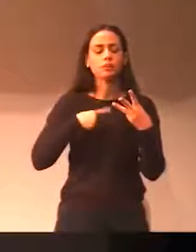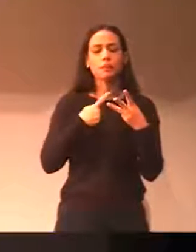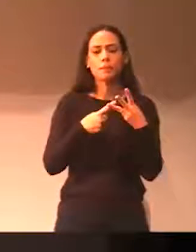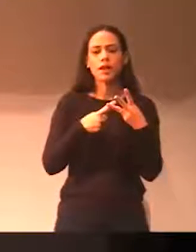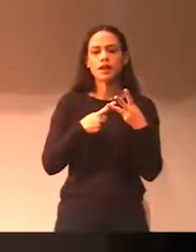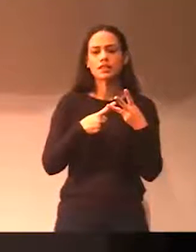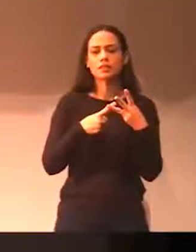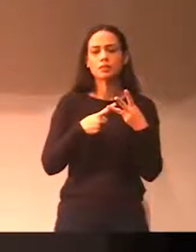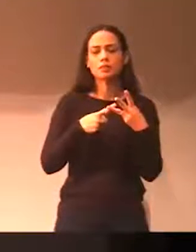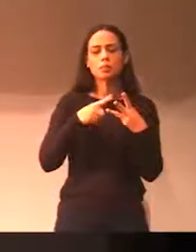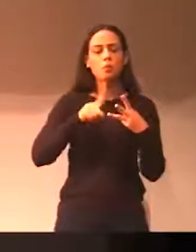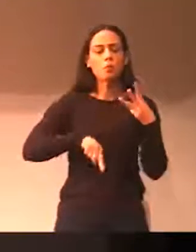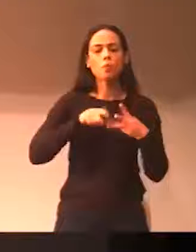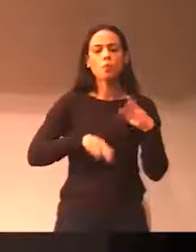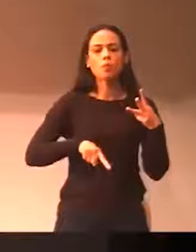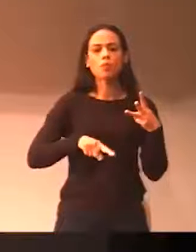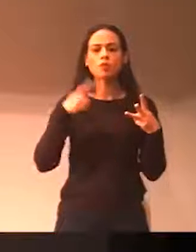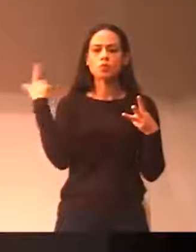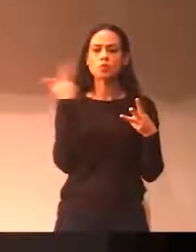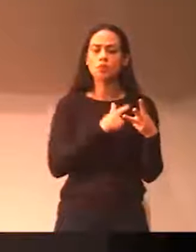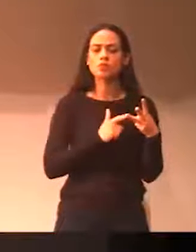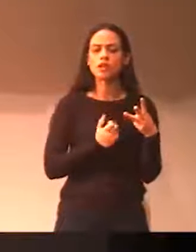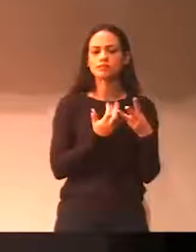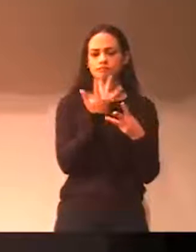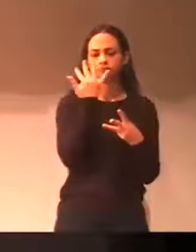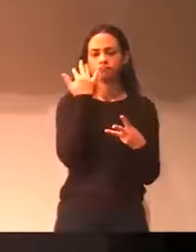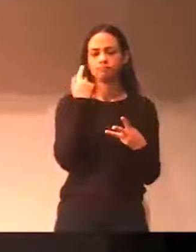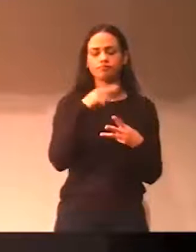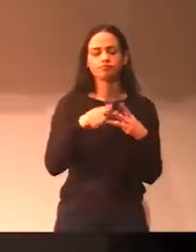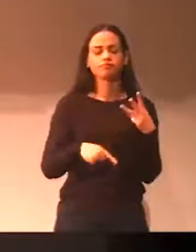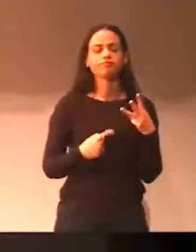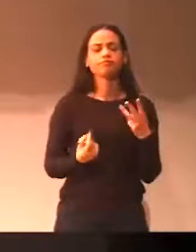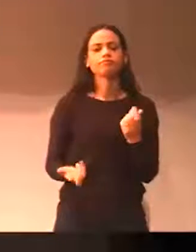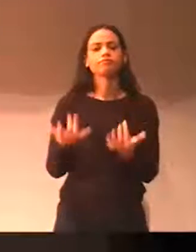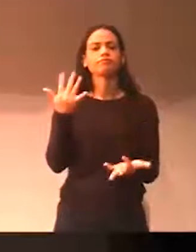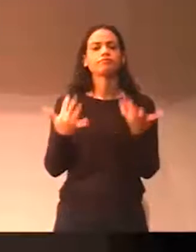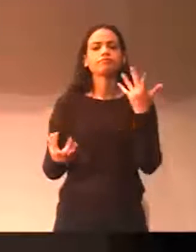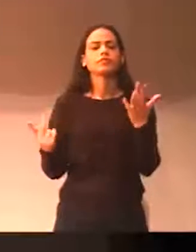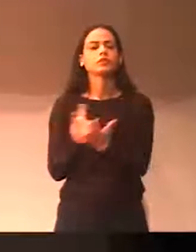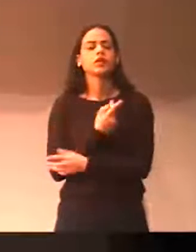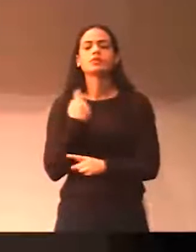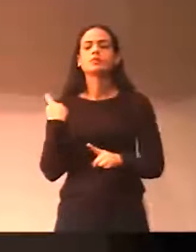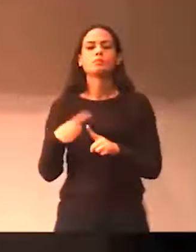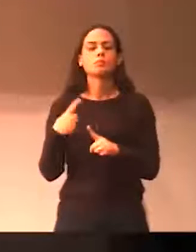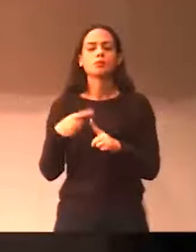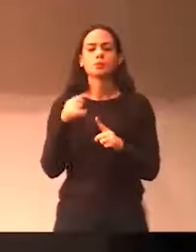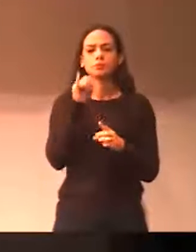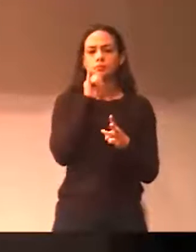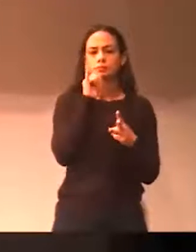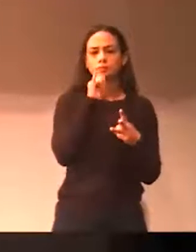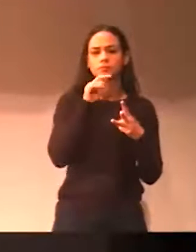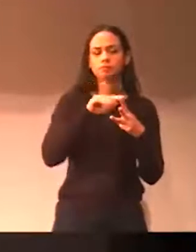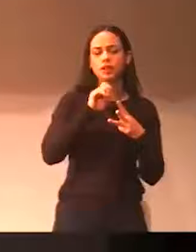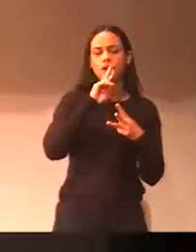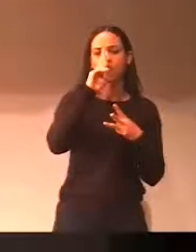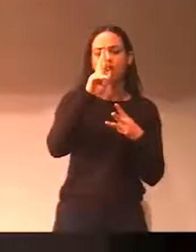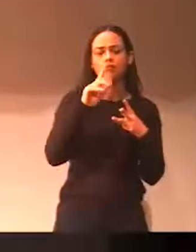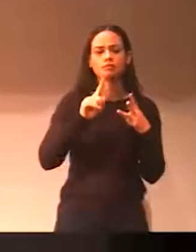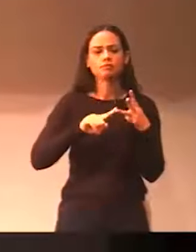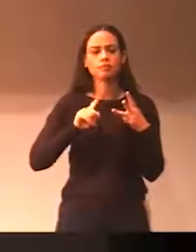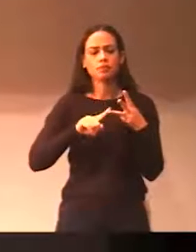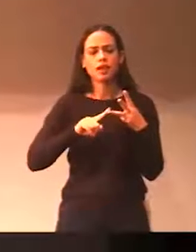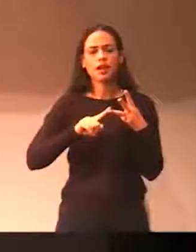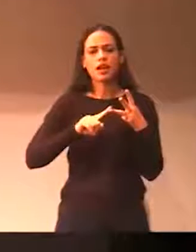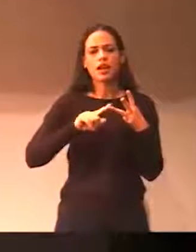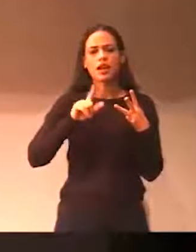combustível. Por que acontecem grandes acidentes? Porque o oxigênio e o combustível, e o combustível não é o combustível líquido só,